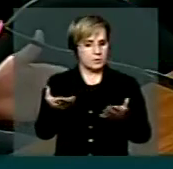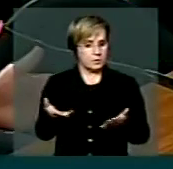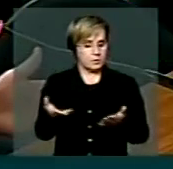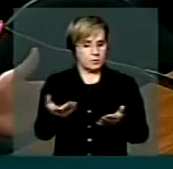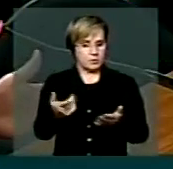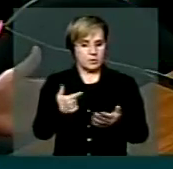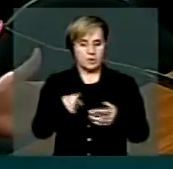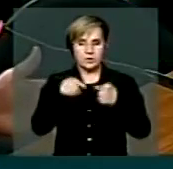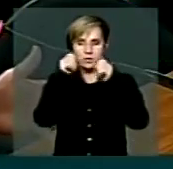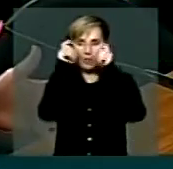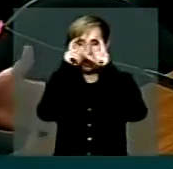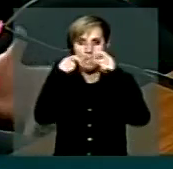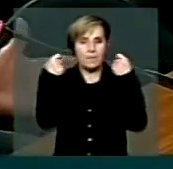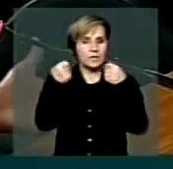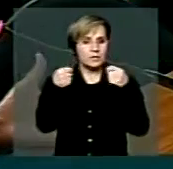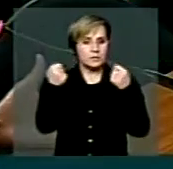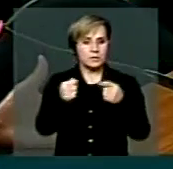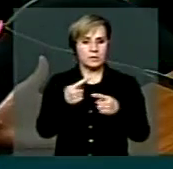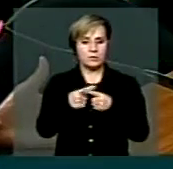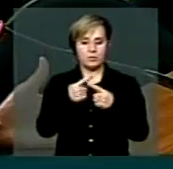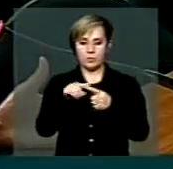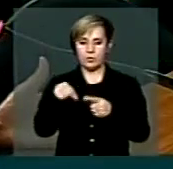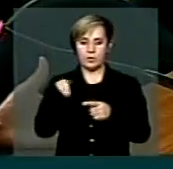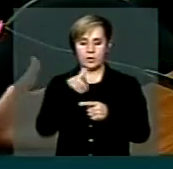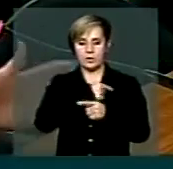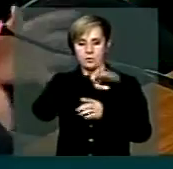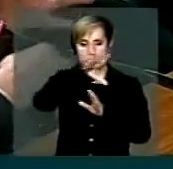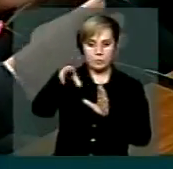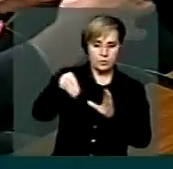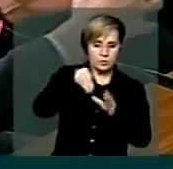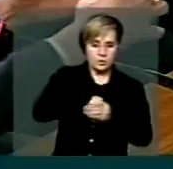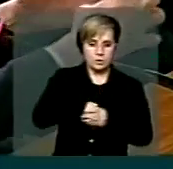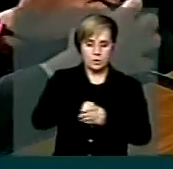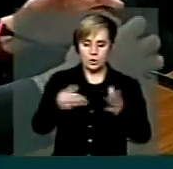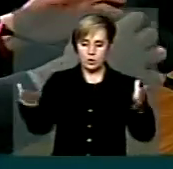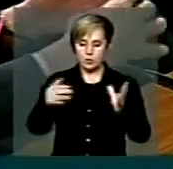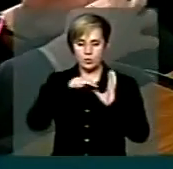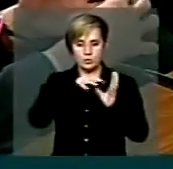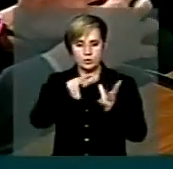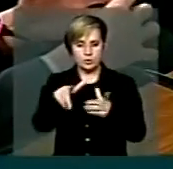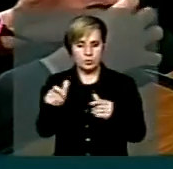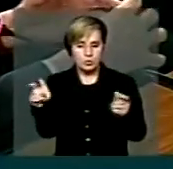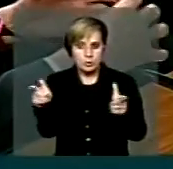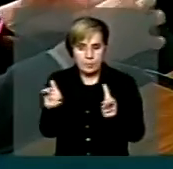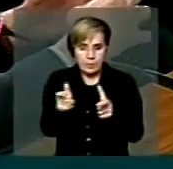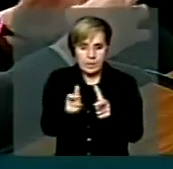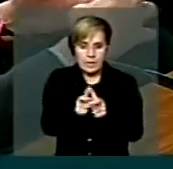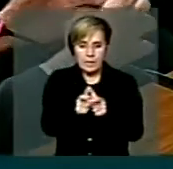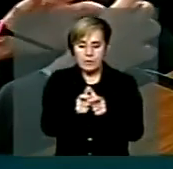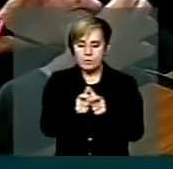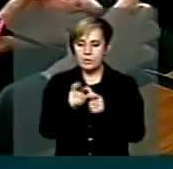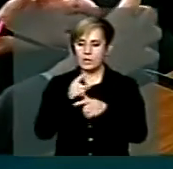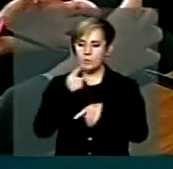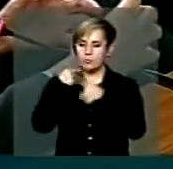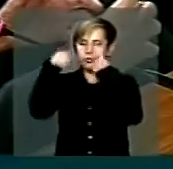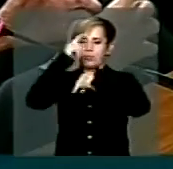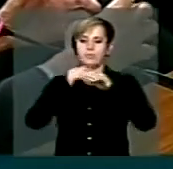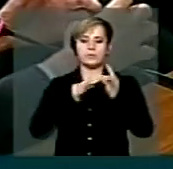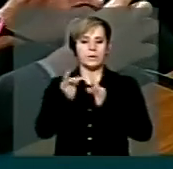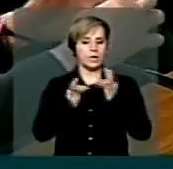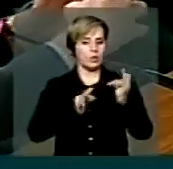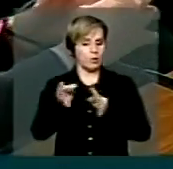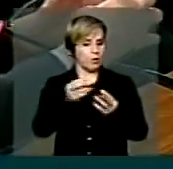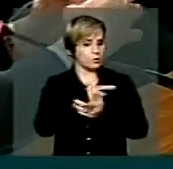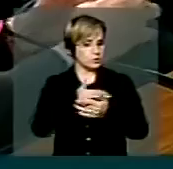desatentos a isso, porque nós seremos engolidos. O mundo hoje está pequeno, com o avanço tecnológico, com a rapidez que acontecem as coisas,